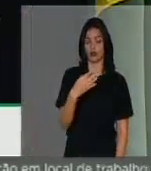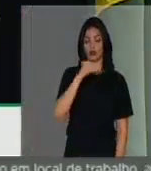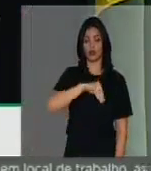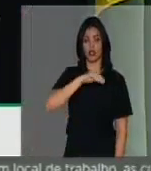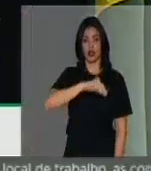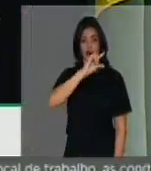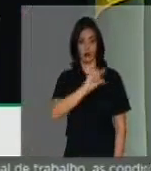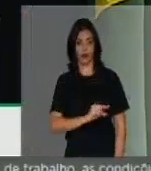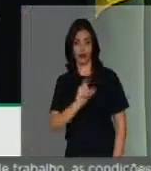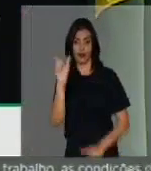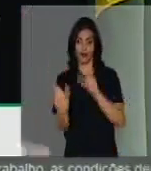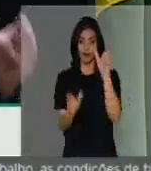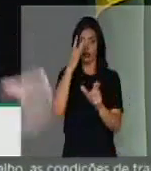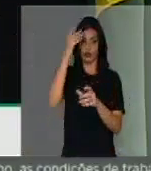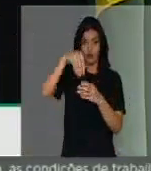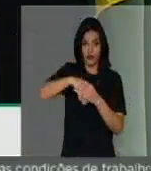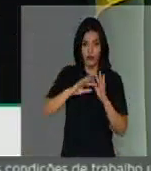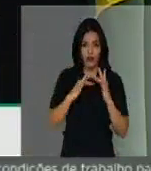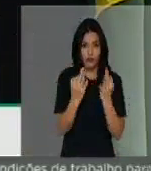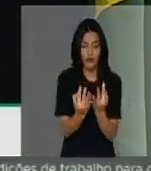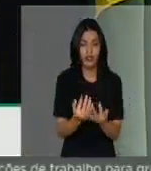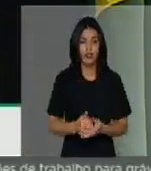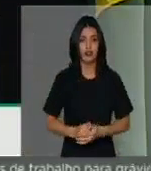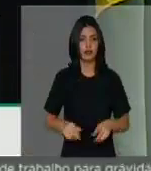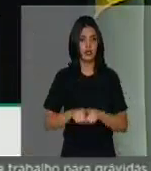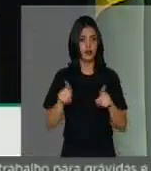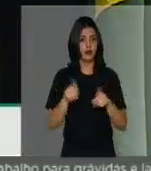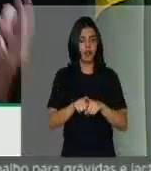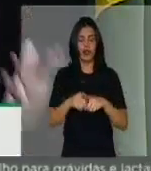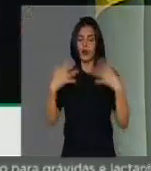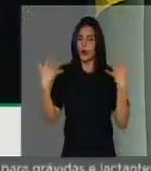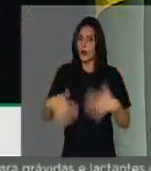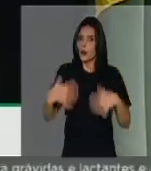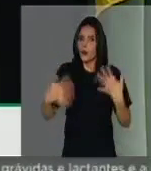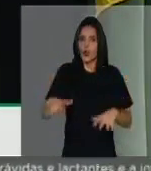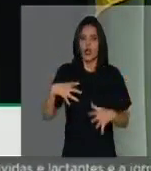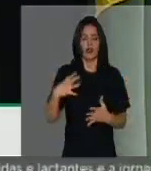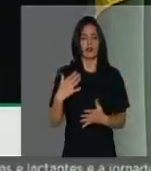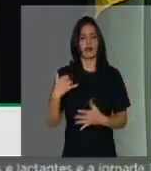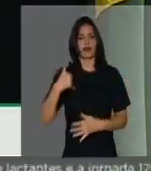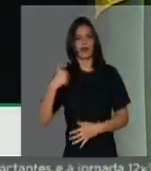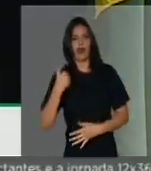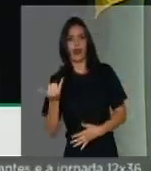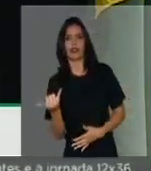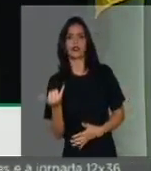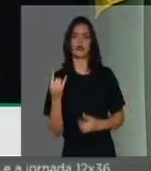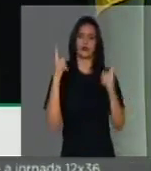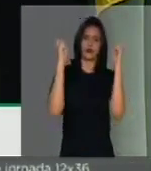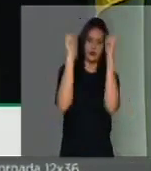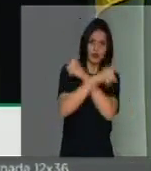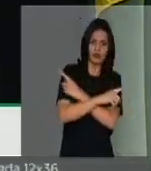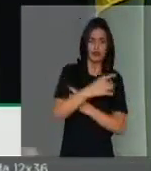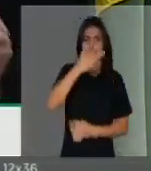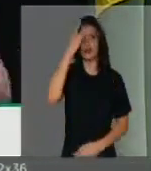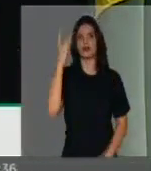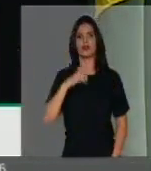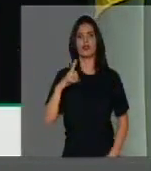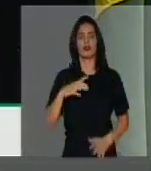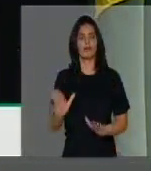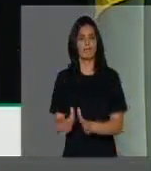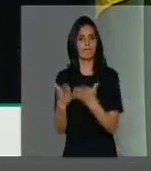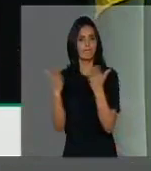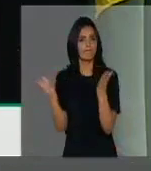sua família, dificuldade sensorial de natureza grave ou idade, ou seja, quem está numa situação de